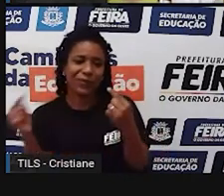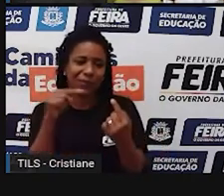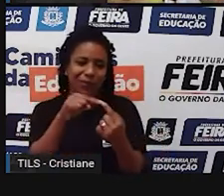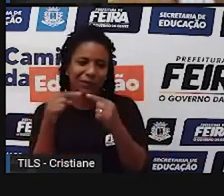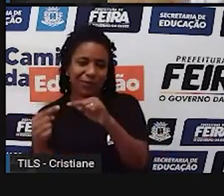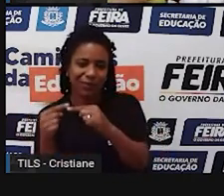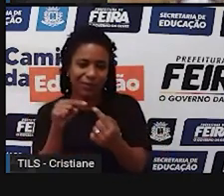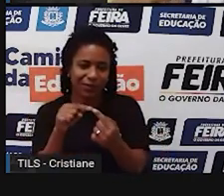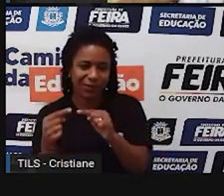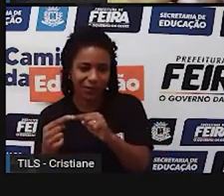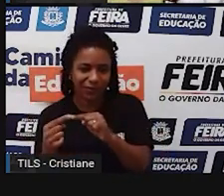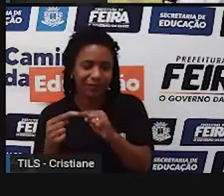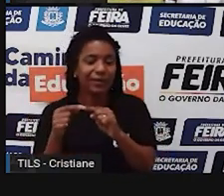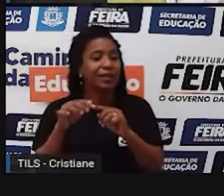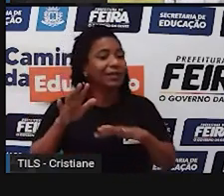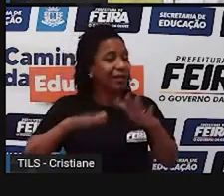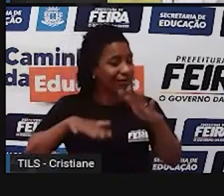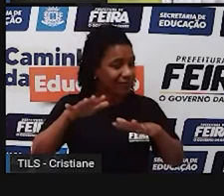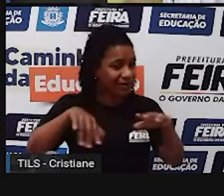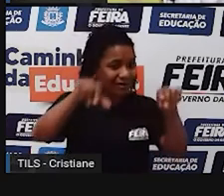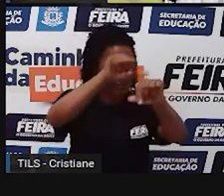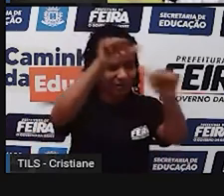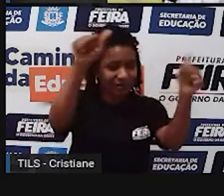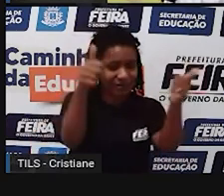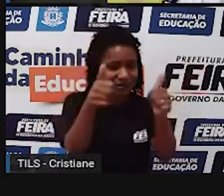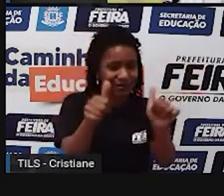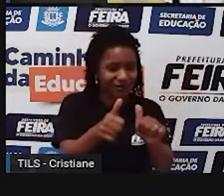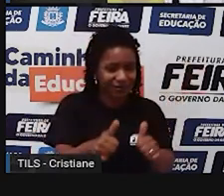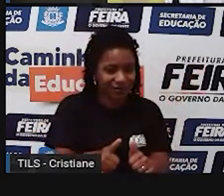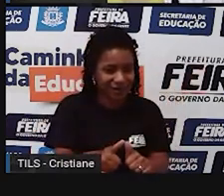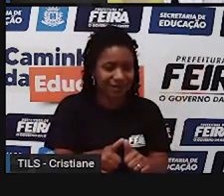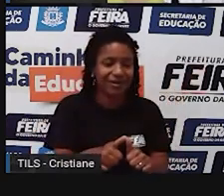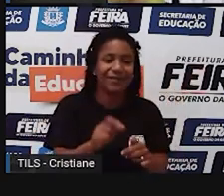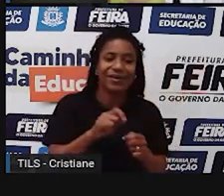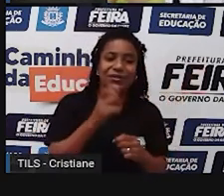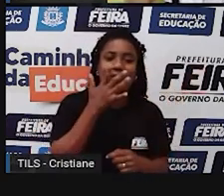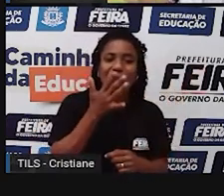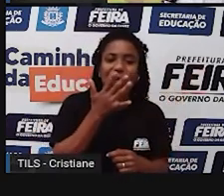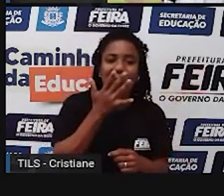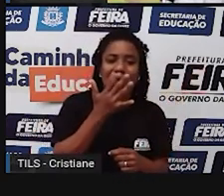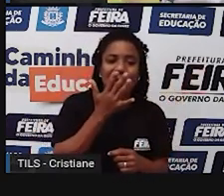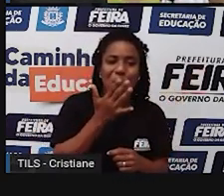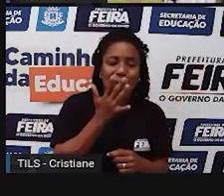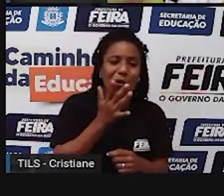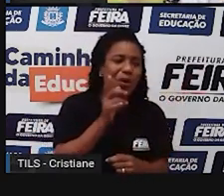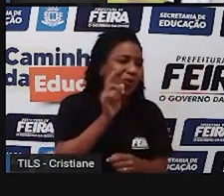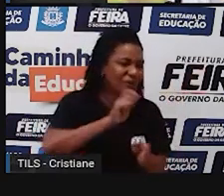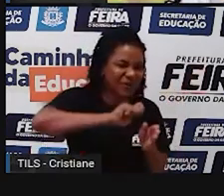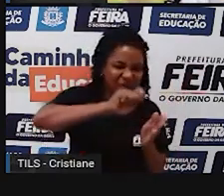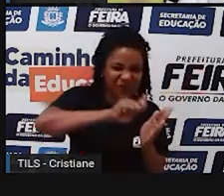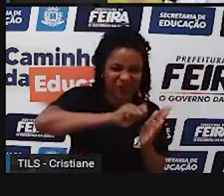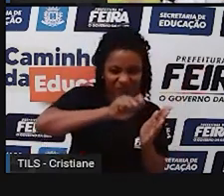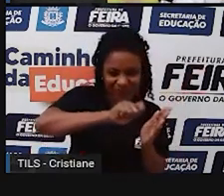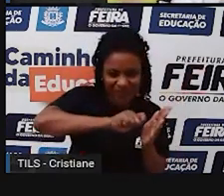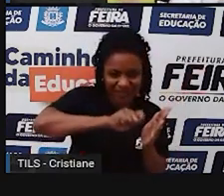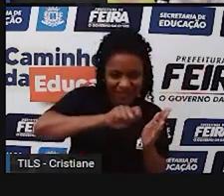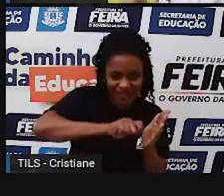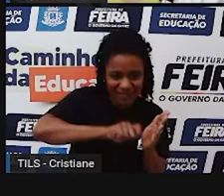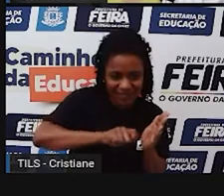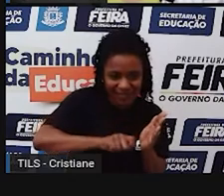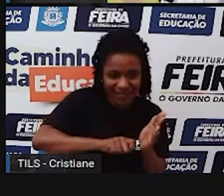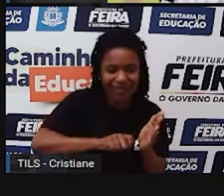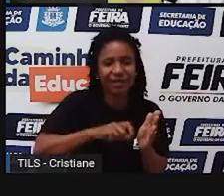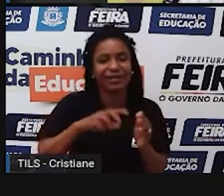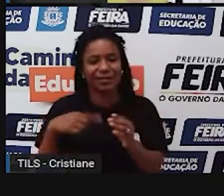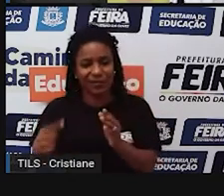giz de cera ou lápis de cor e, na hora de pintar a legenda, pinta com hidrocor. Não pode. Se eu pintei com hidrocor, hidrocor na